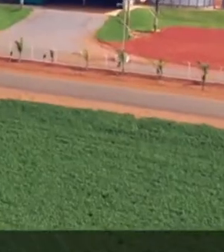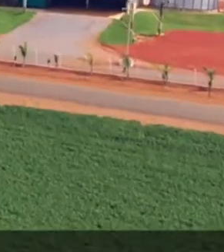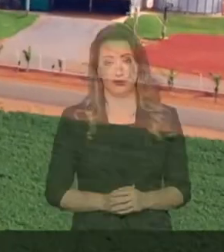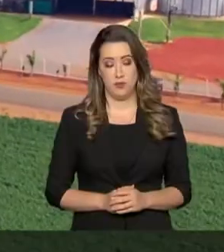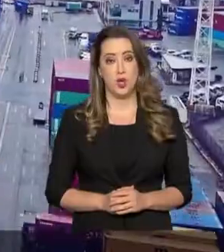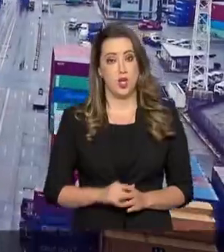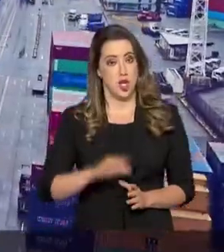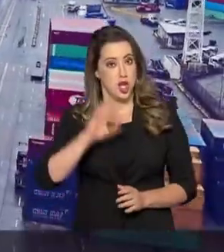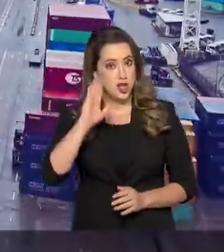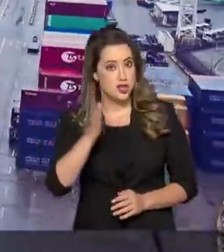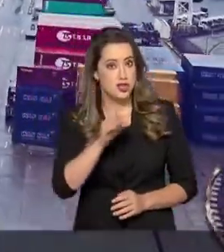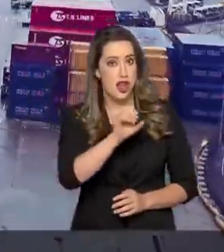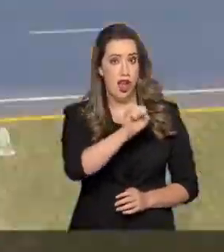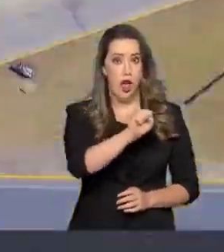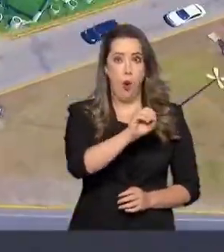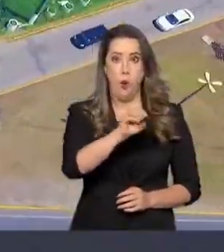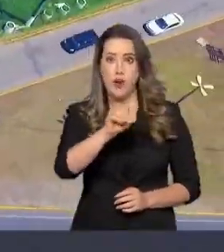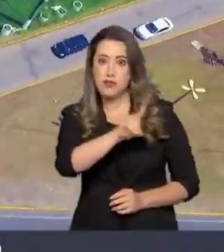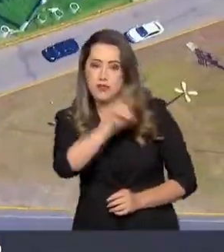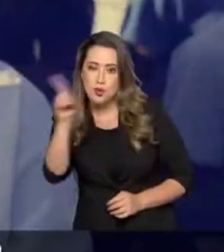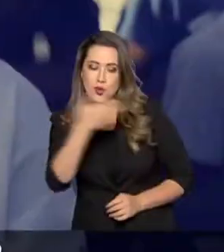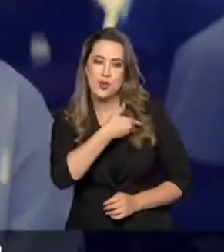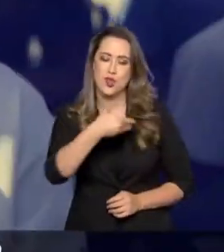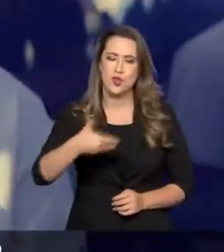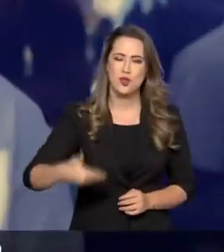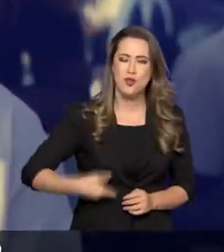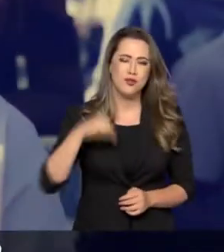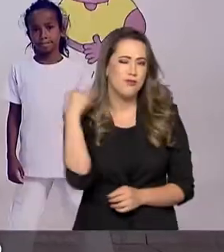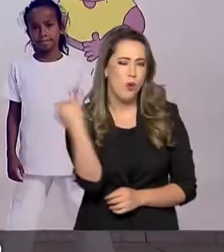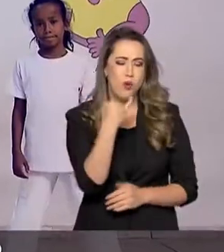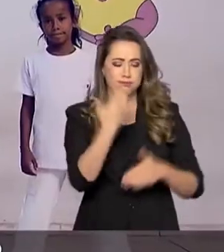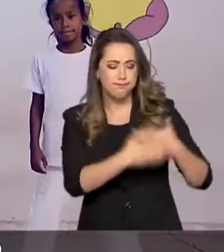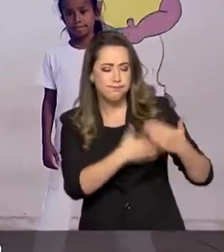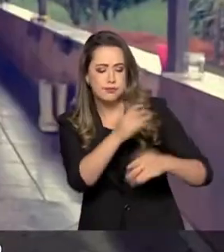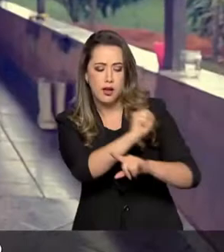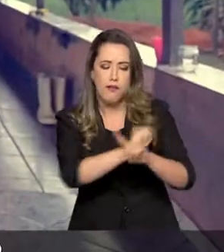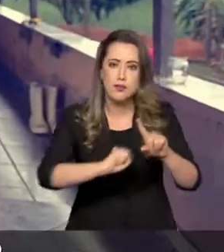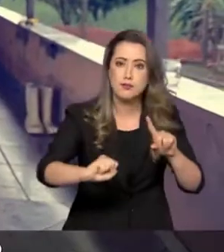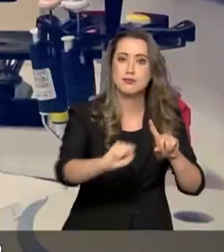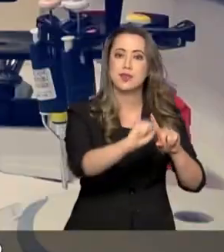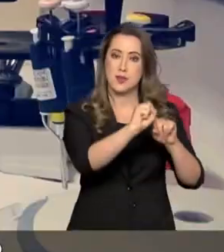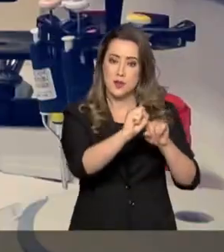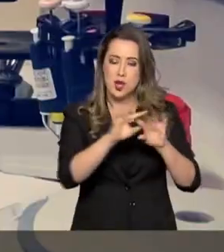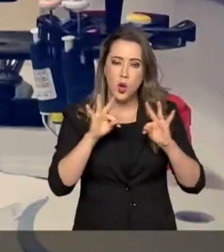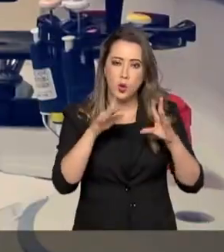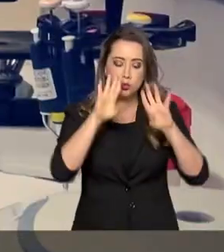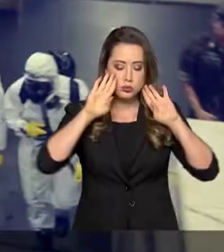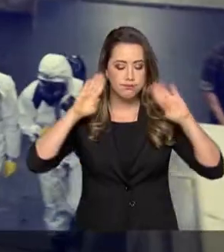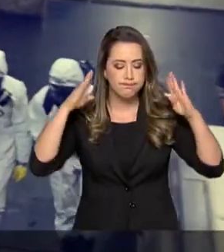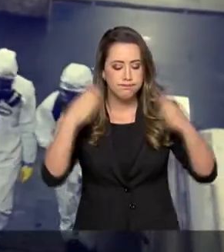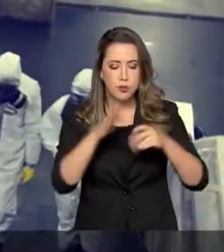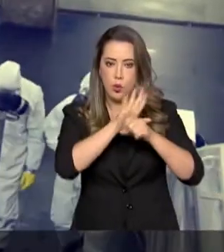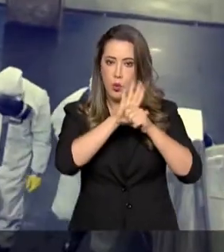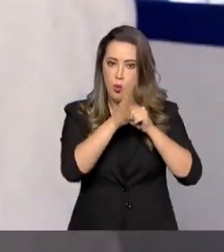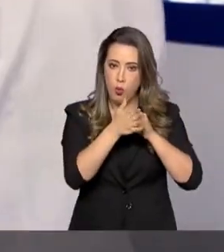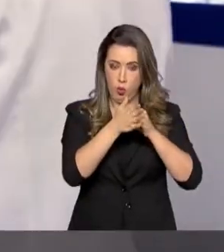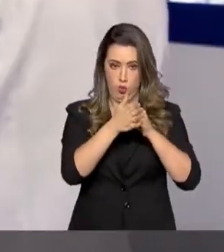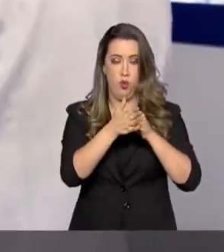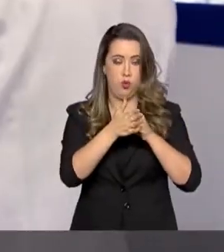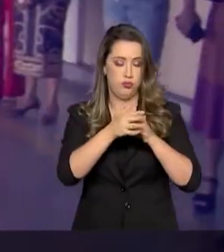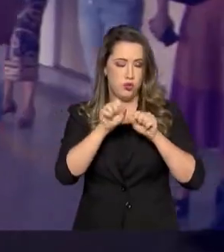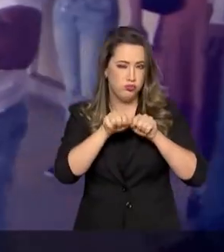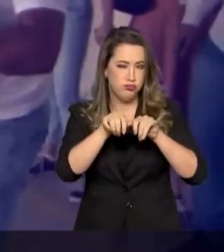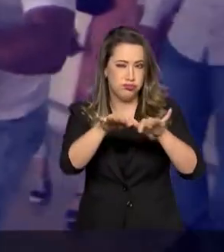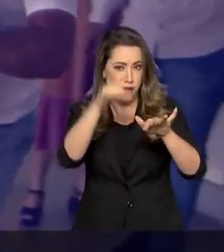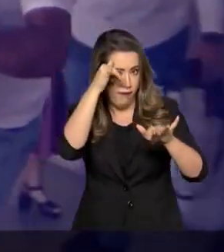Chegamos aos 800 dias de governo, com importantes avanços sociais e toda a tensão necessária ao enfrentamento